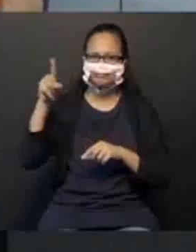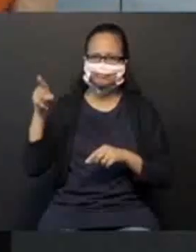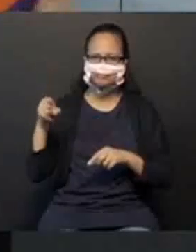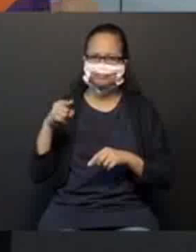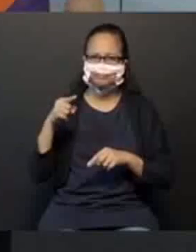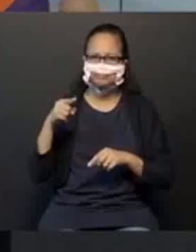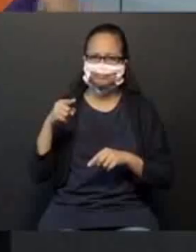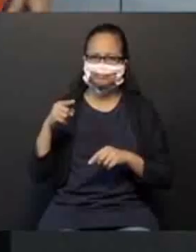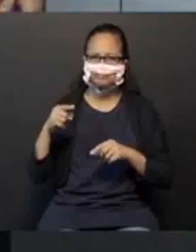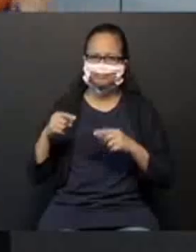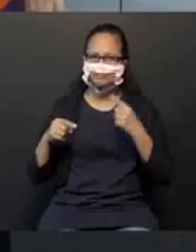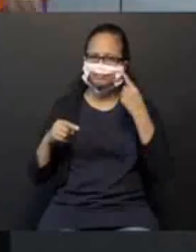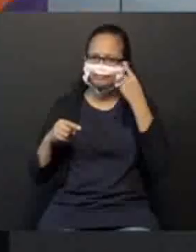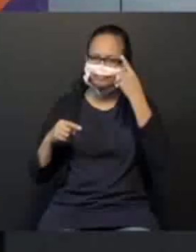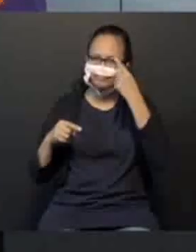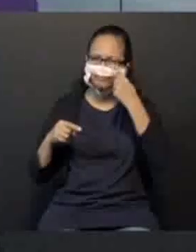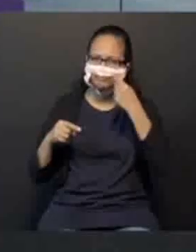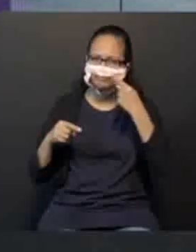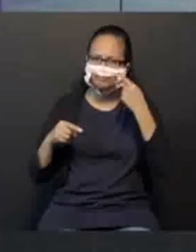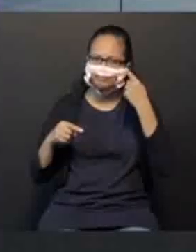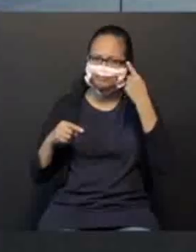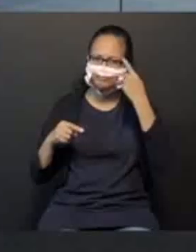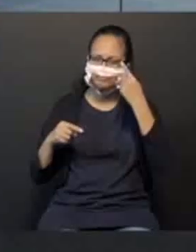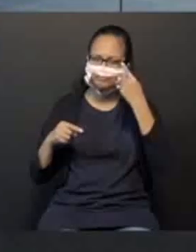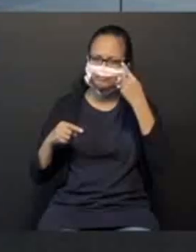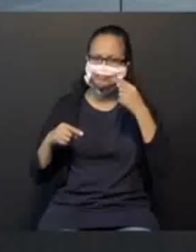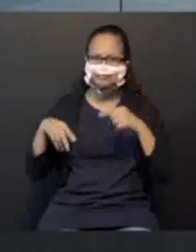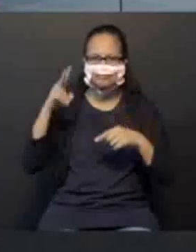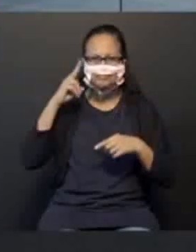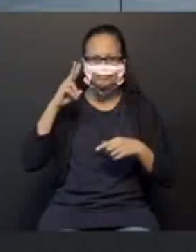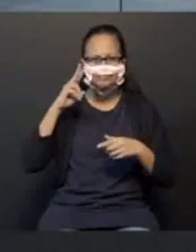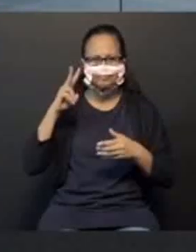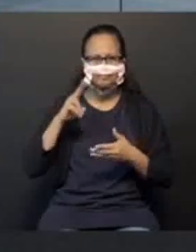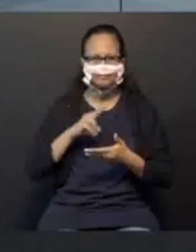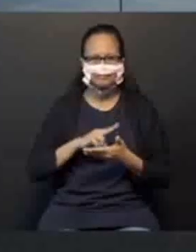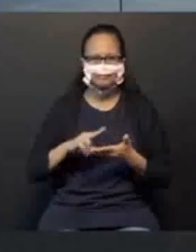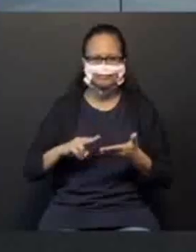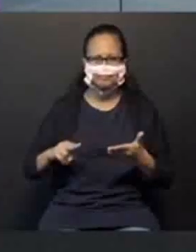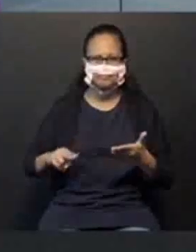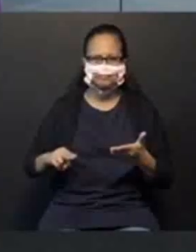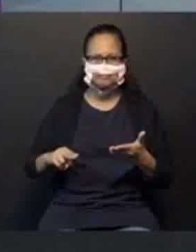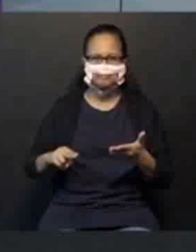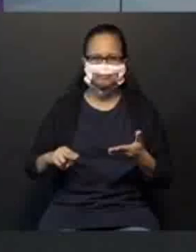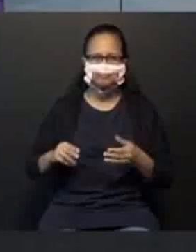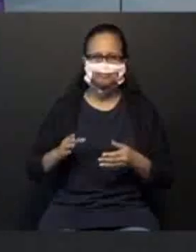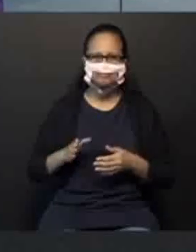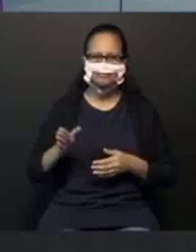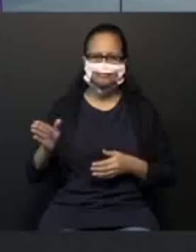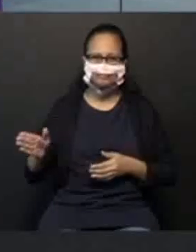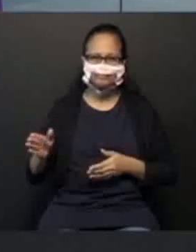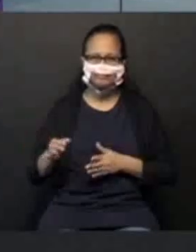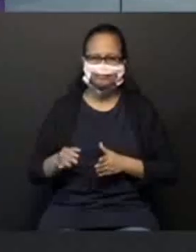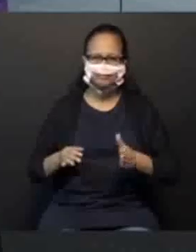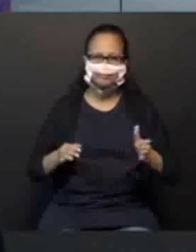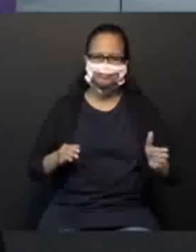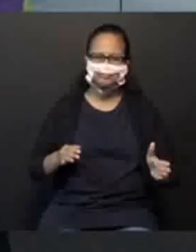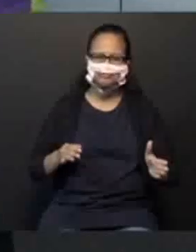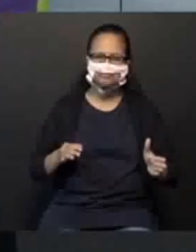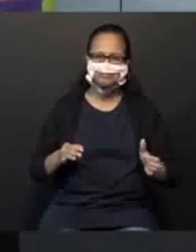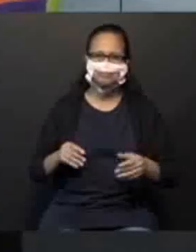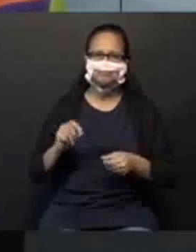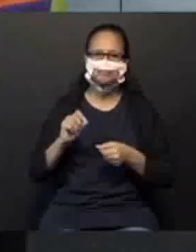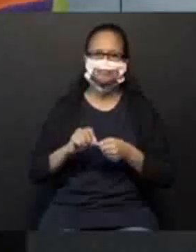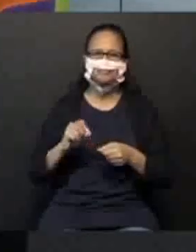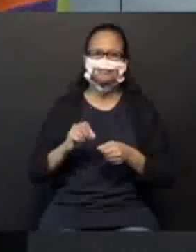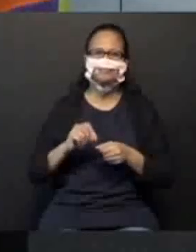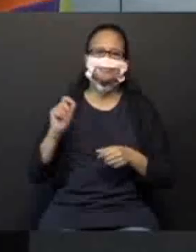esquerdo. Lembra do desenho na mão? Vai ajudar vocês. Direita e esquerda. Eu vou fazer